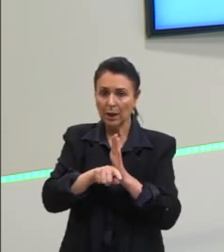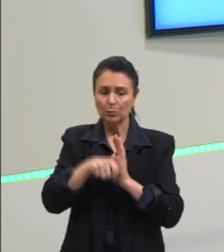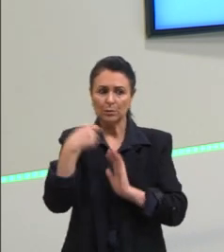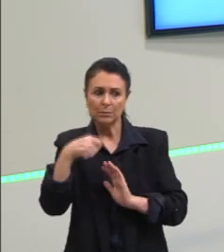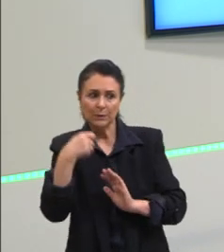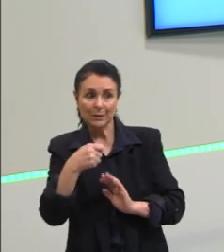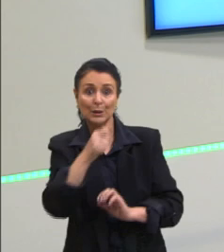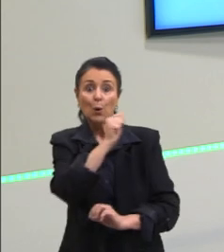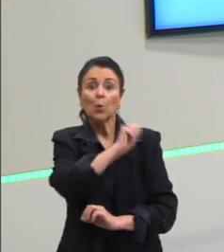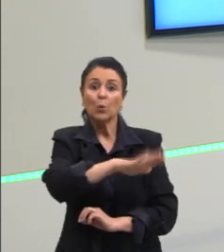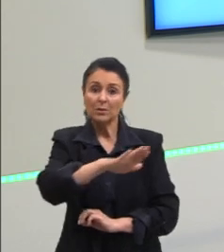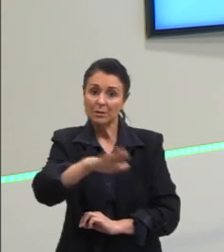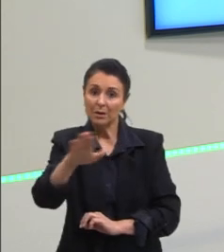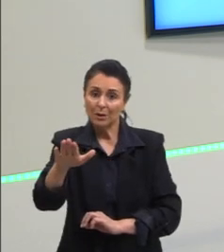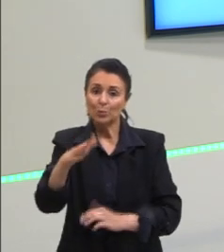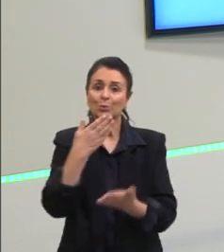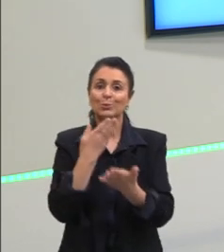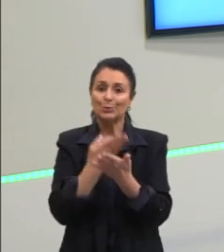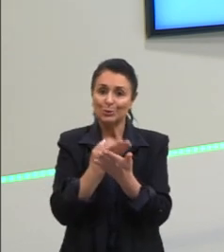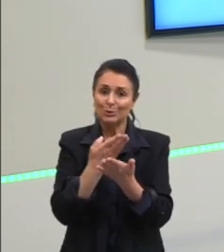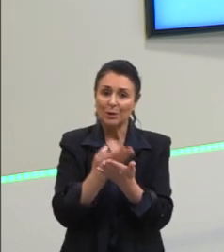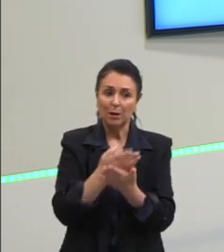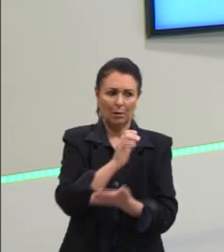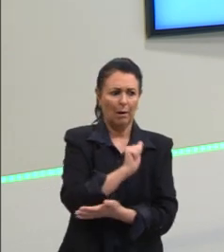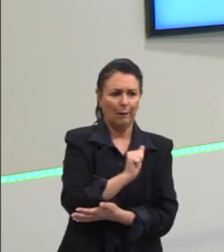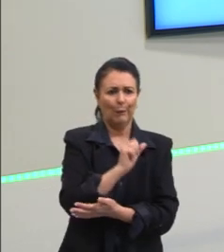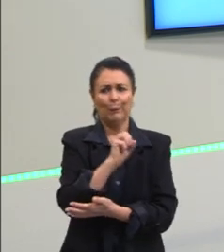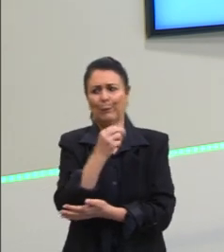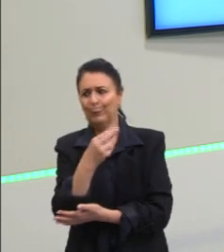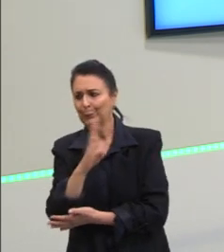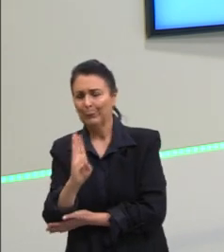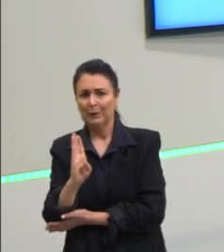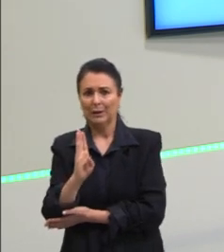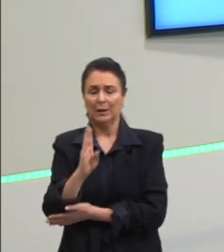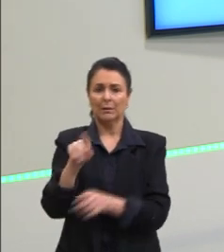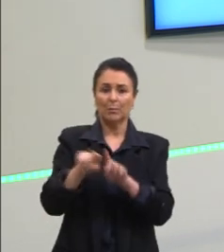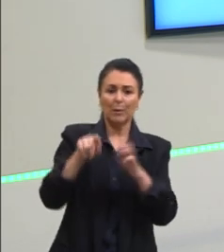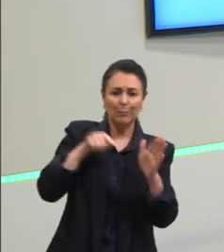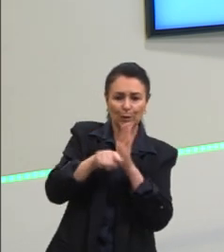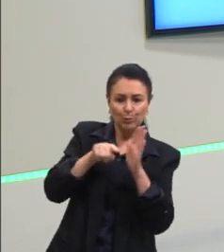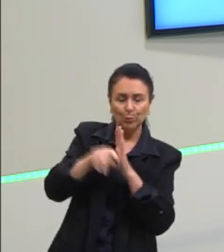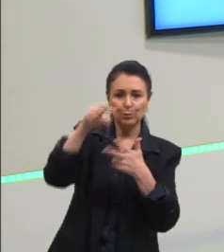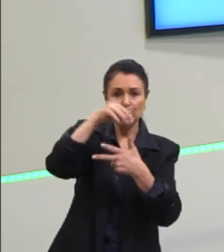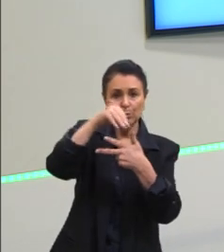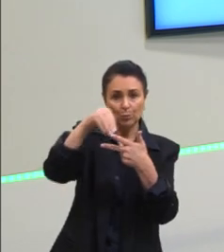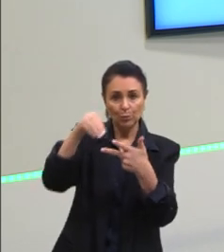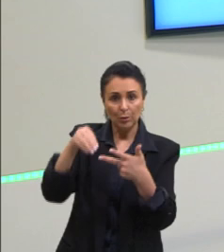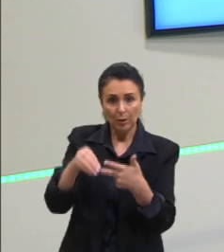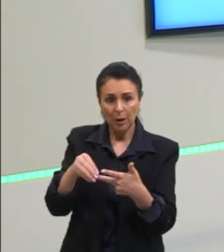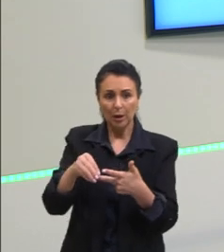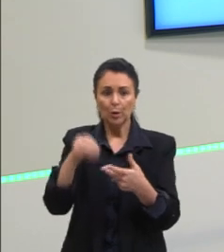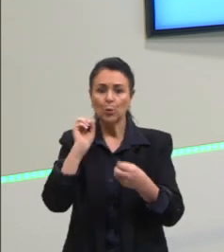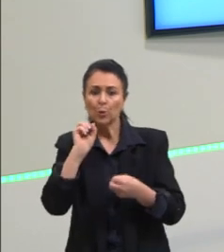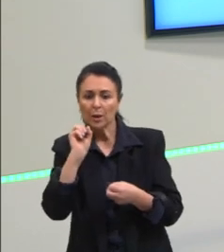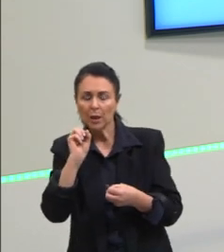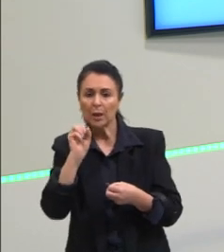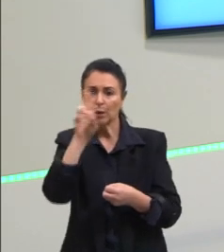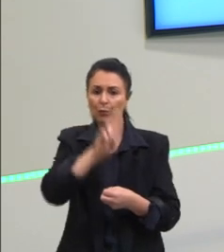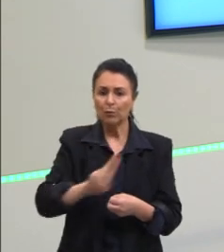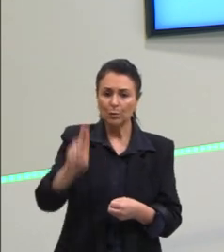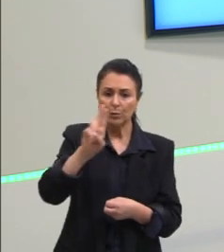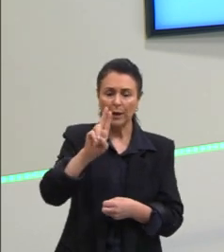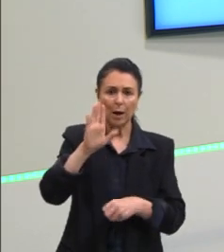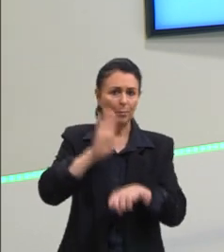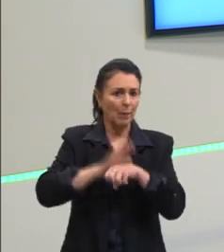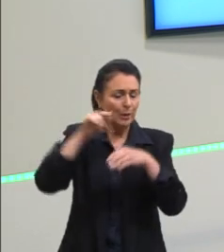dos alunos de aulas A ou B, as questões que devem ser trabalhadas mais